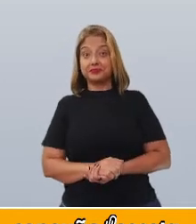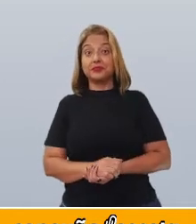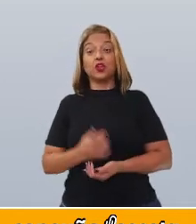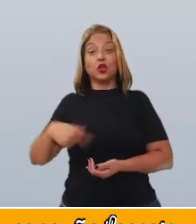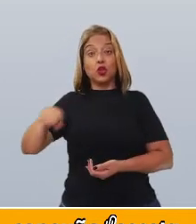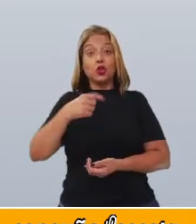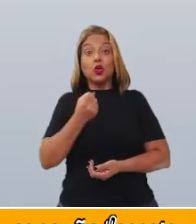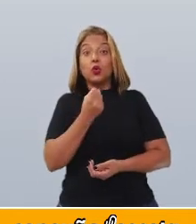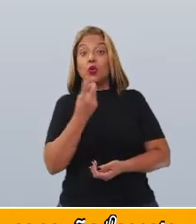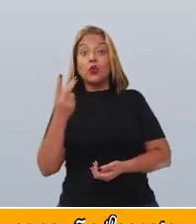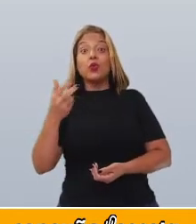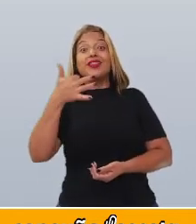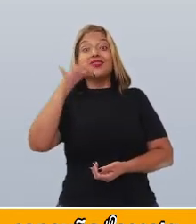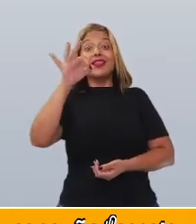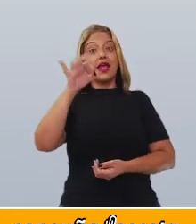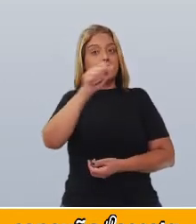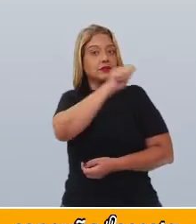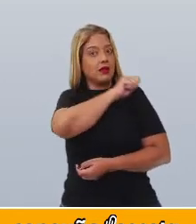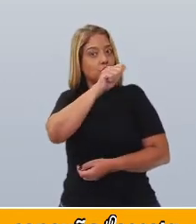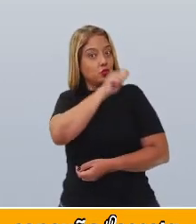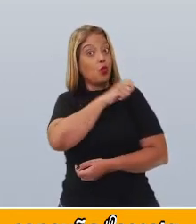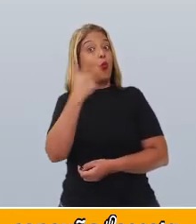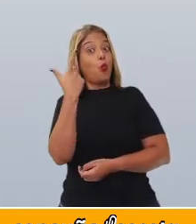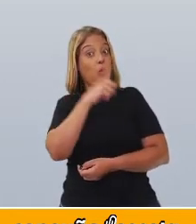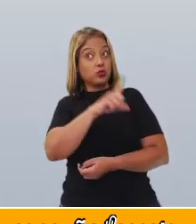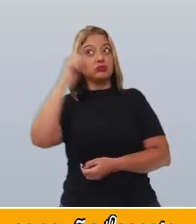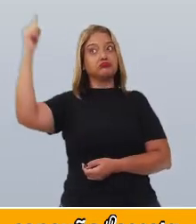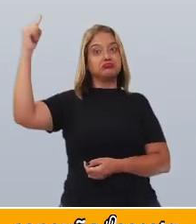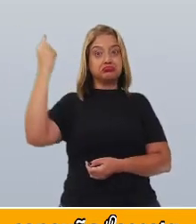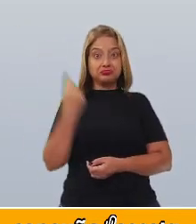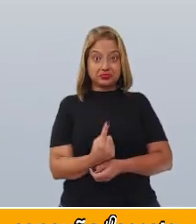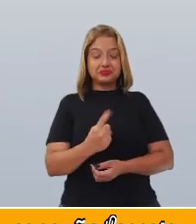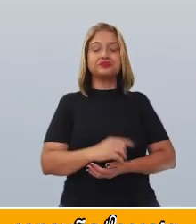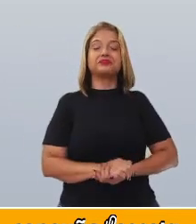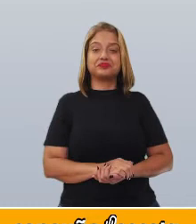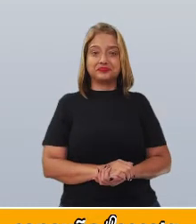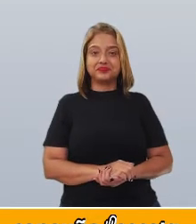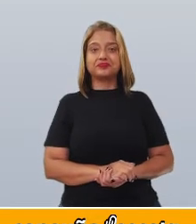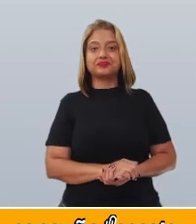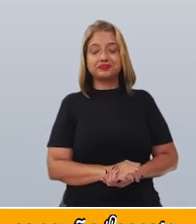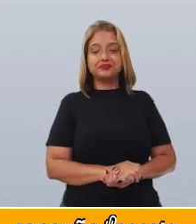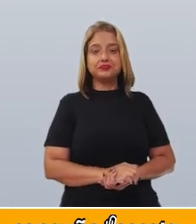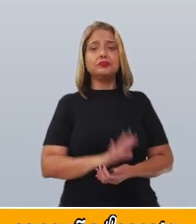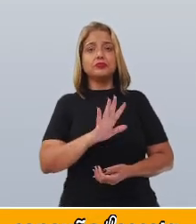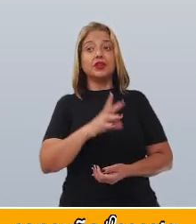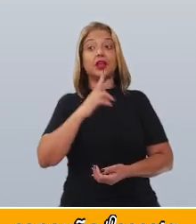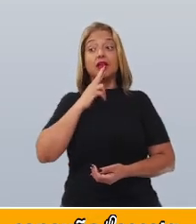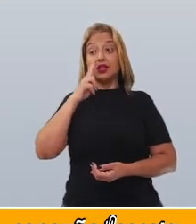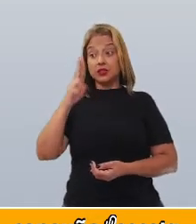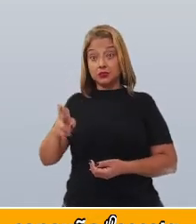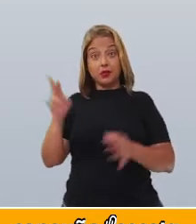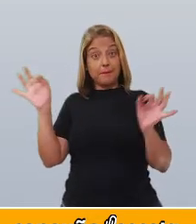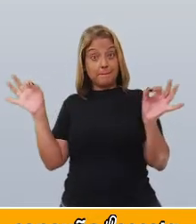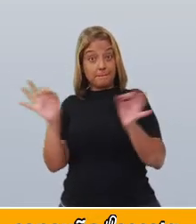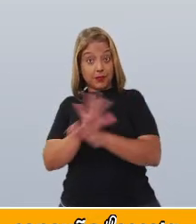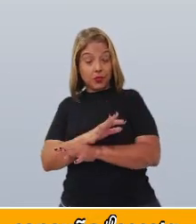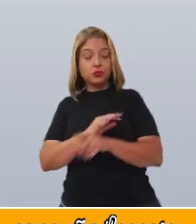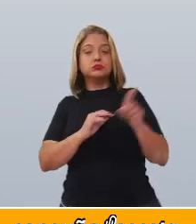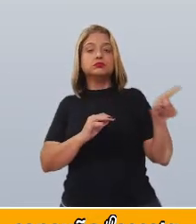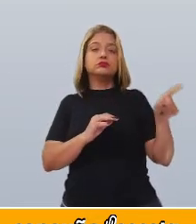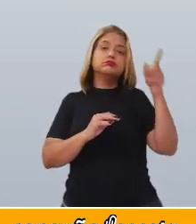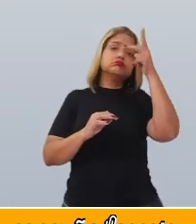dez alunos para cá este ano. Partindo, então, da resposta de John Lunks, o portal